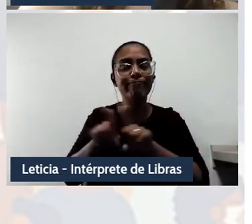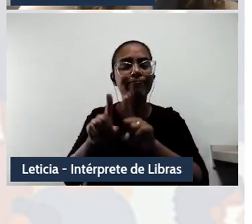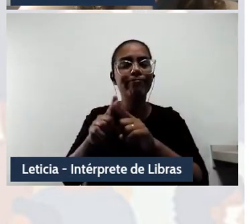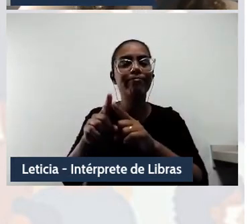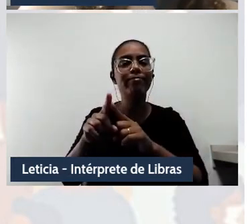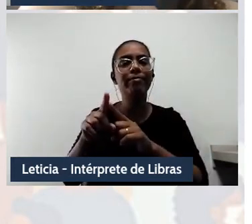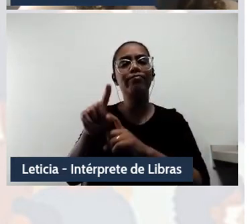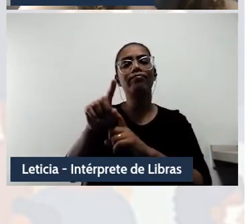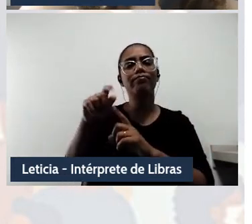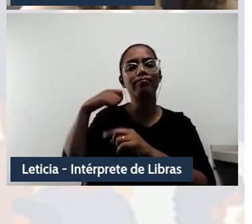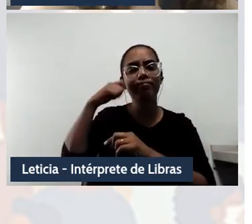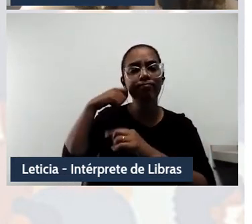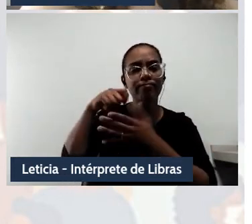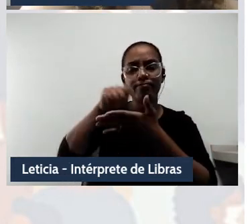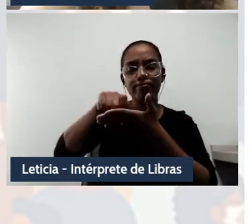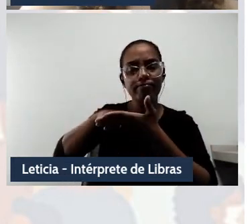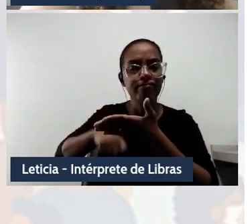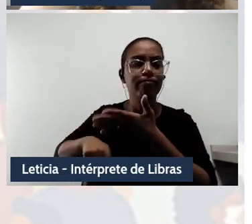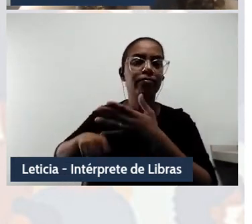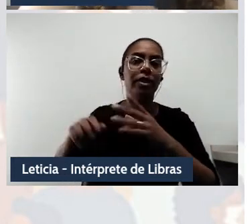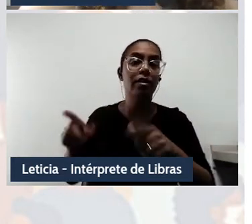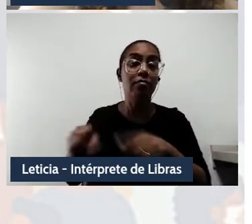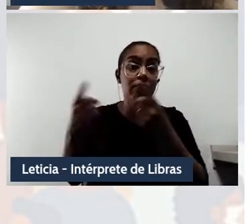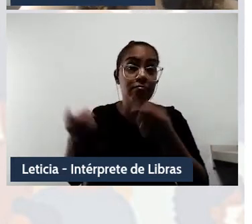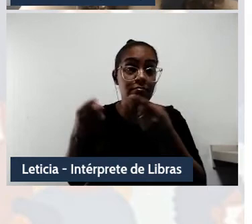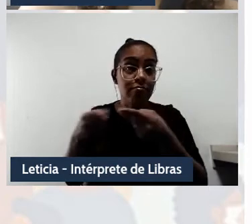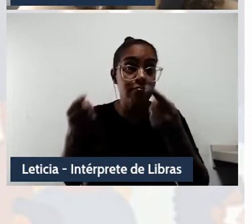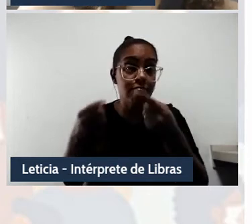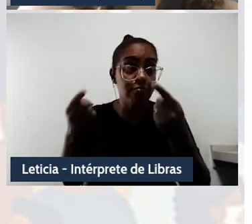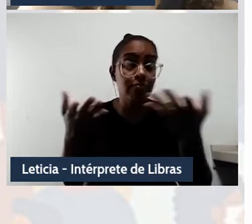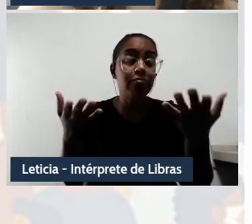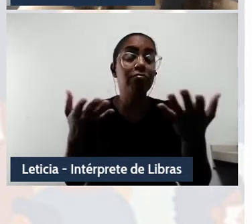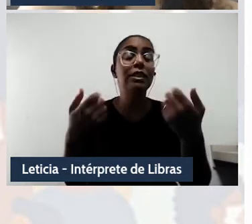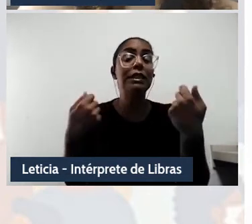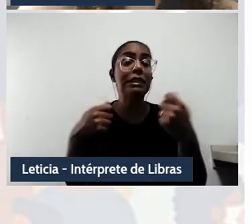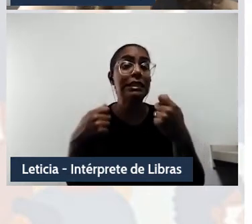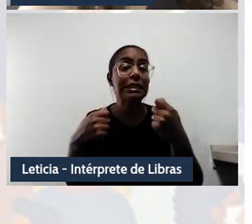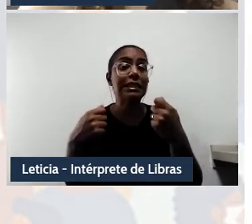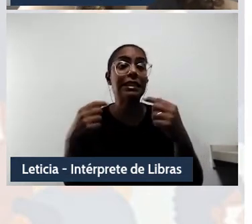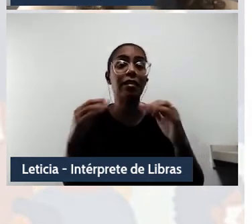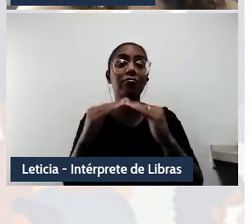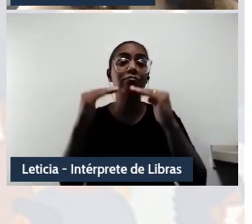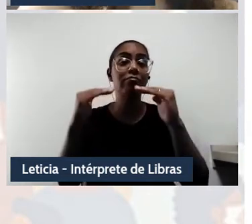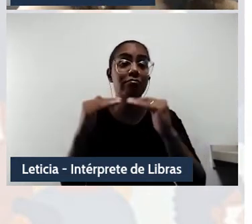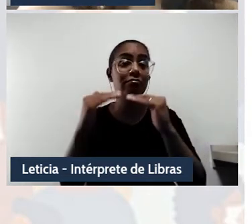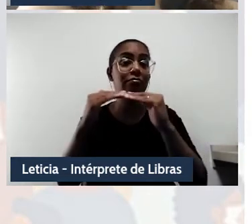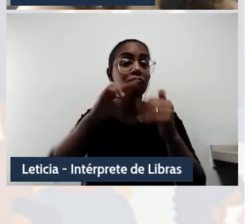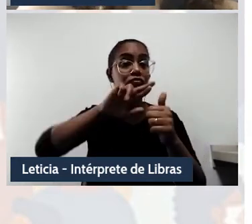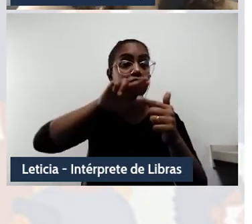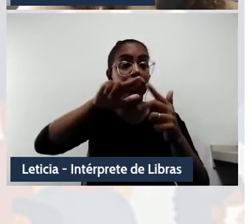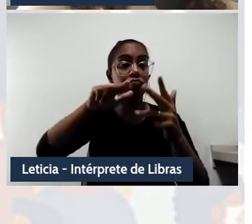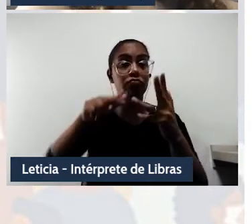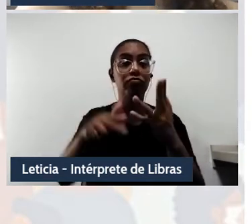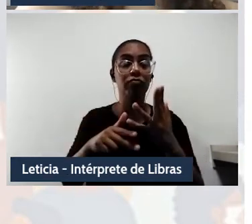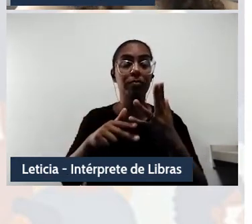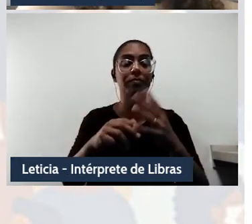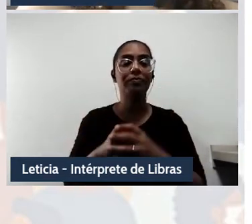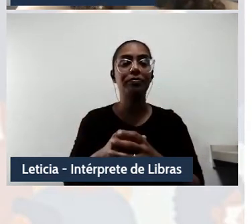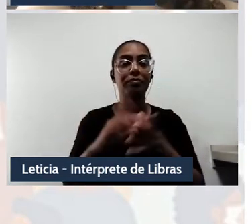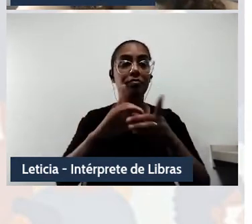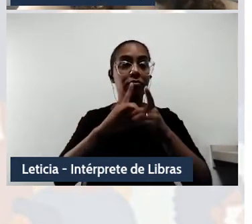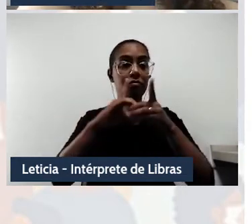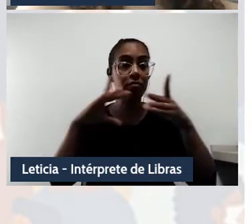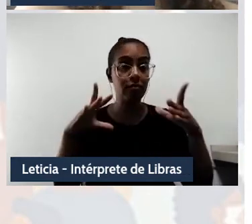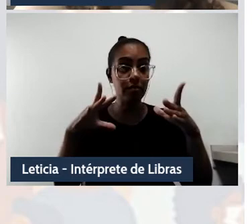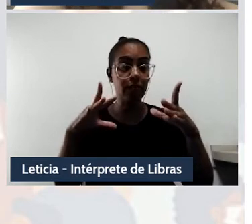representativa para além dos partidos políticos, que fosse compatível com a diversidade. Nessa democracia, os